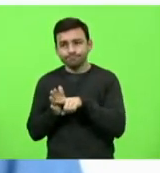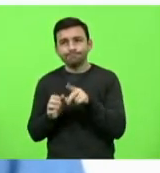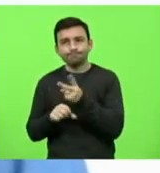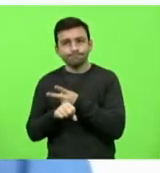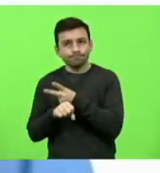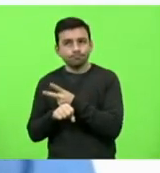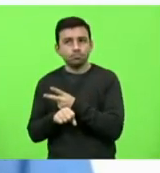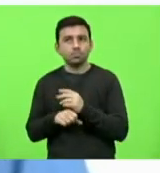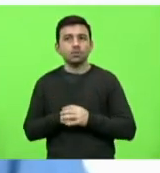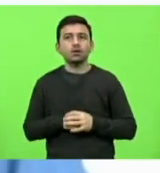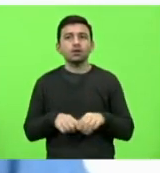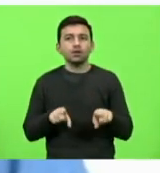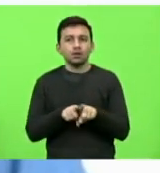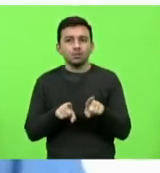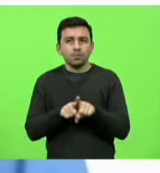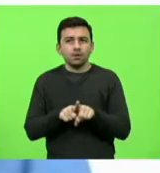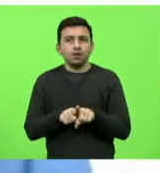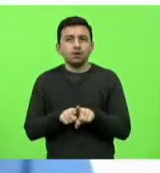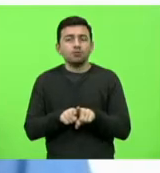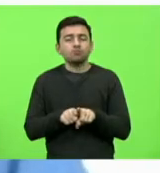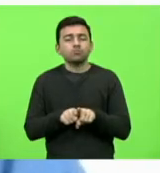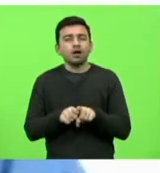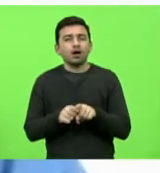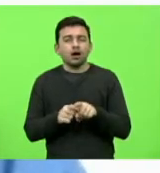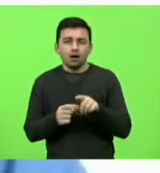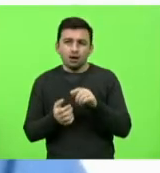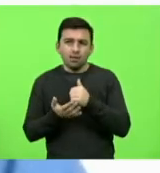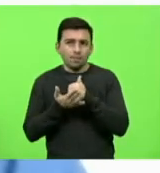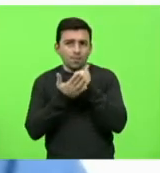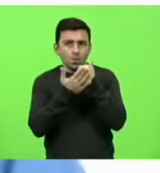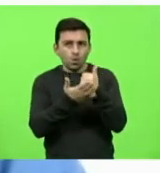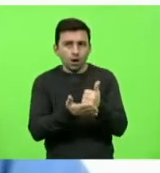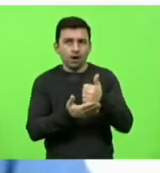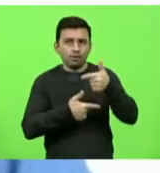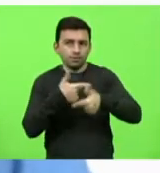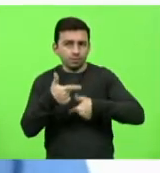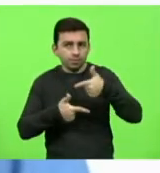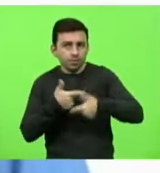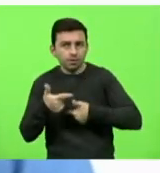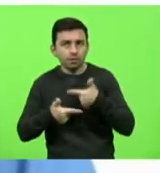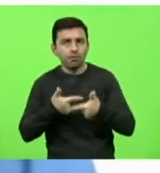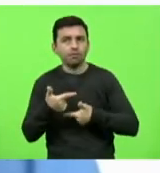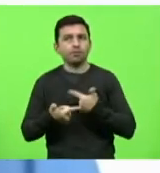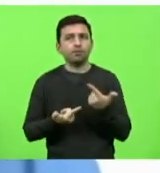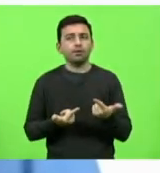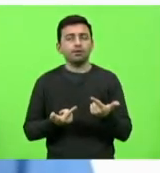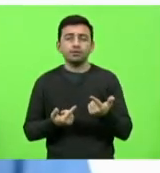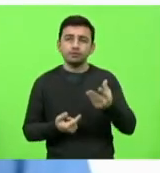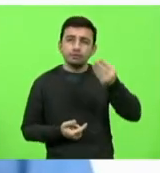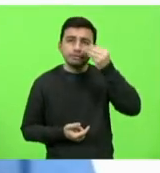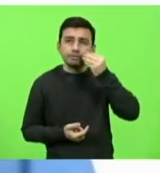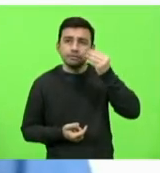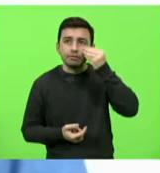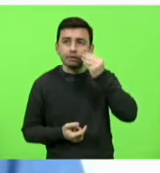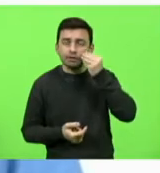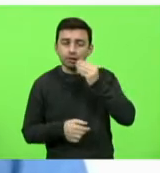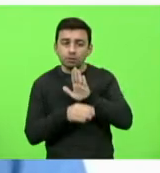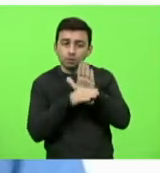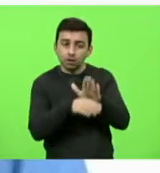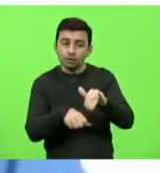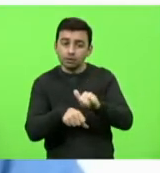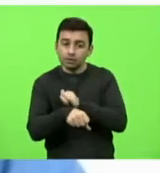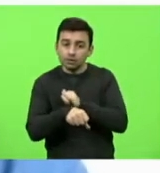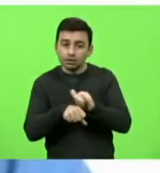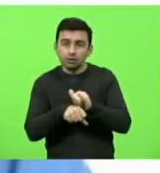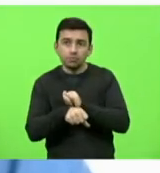procurar reencaminhar, oferecer oportunidade de emprego, enfim, buscar alternativas para as